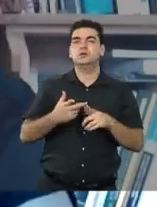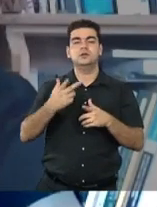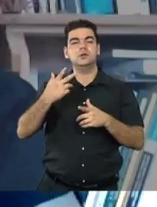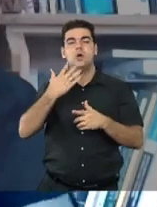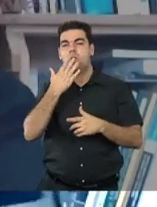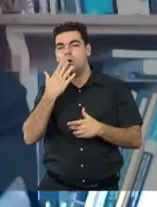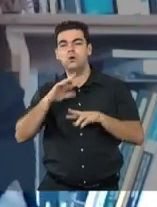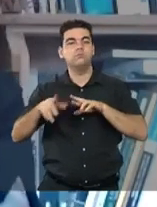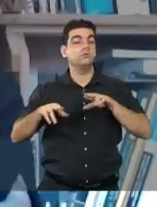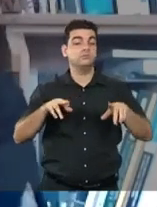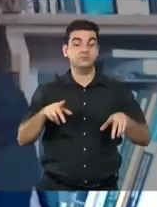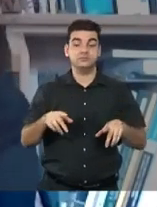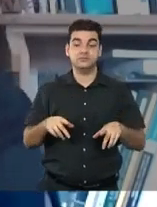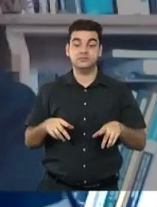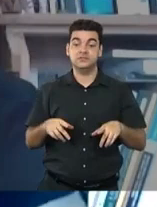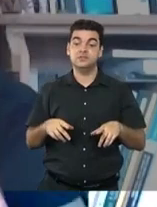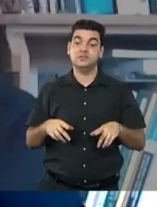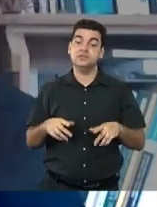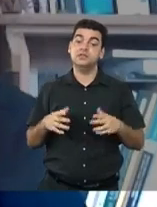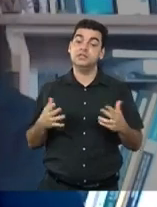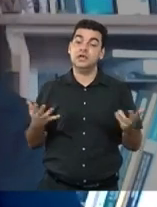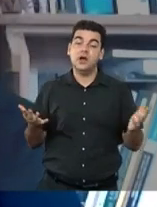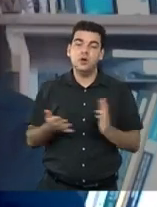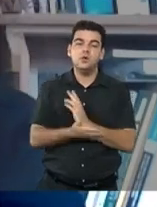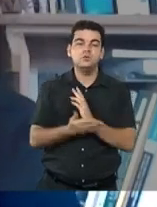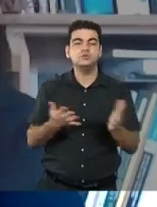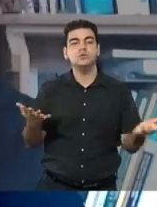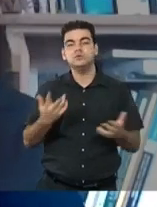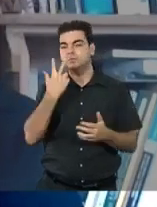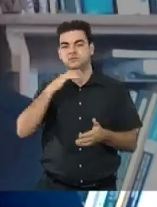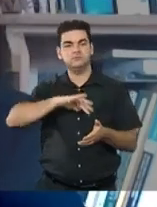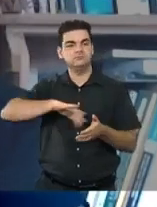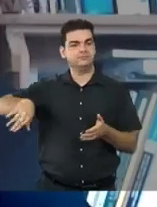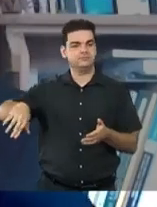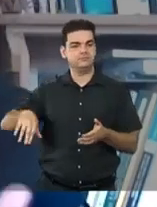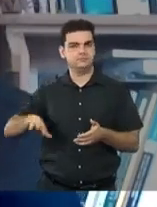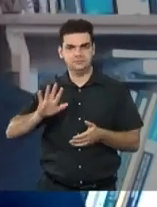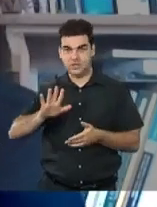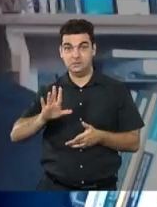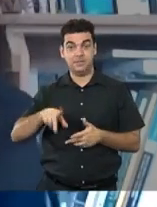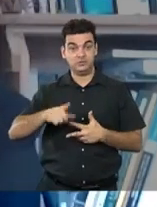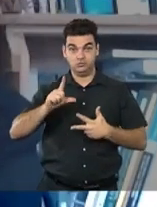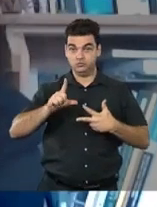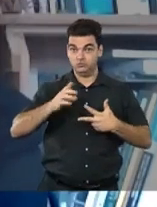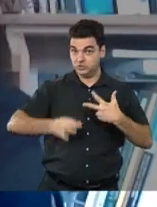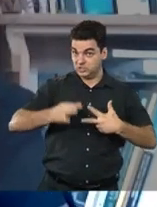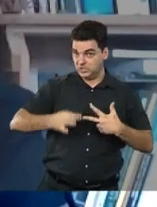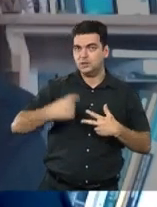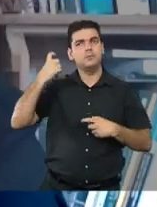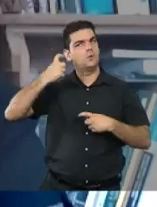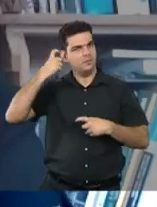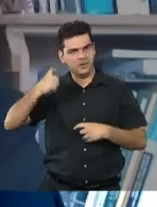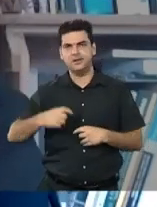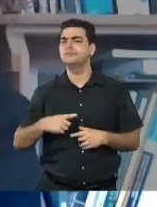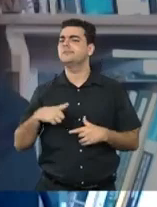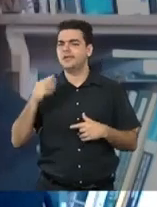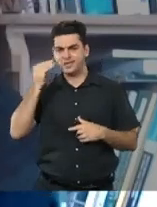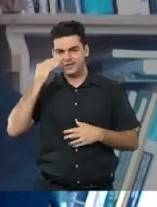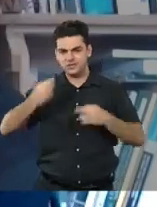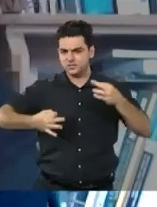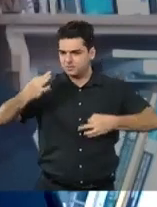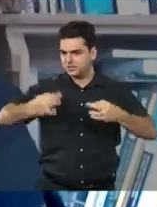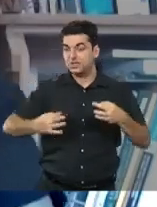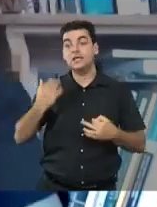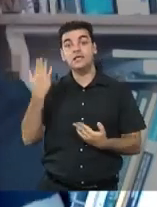joga para escanteio essas questões. E ainda bem que nós temos um grupo judiciário preocupado com a justiça social e o ministro